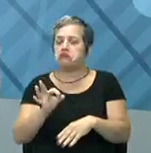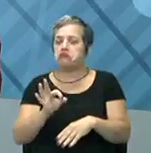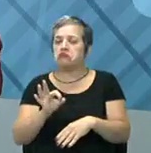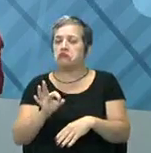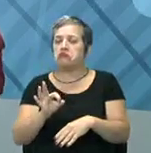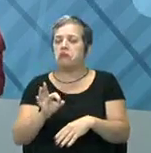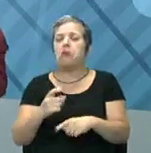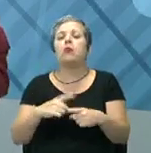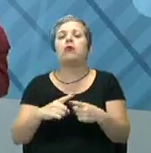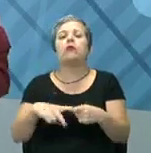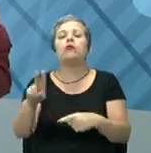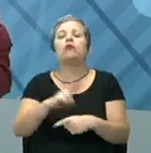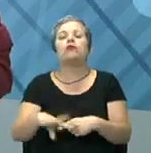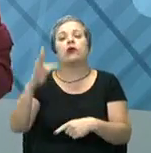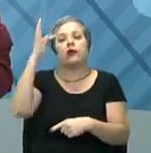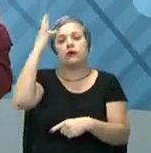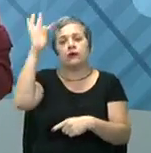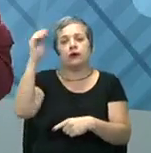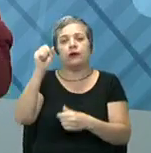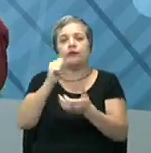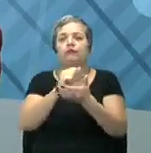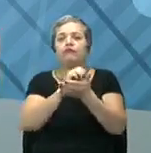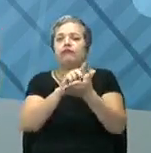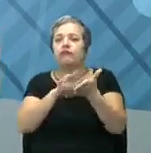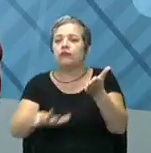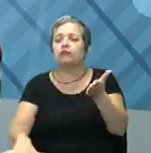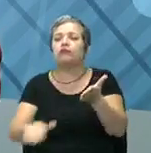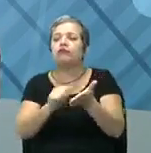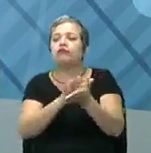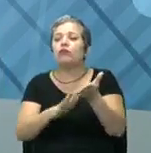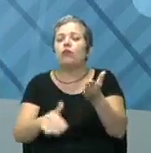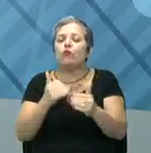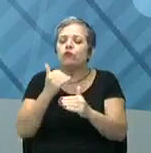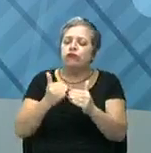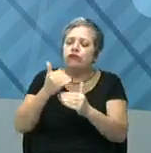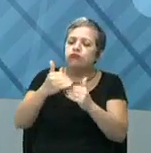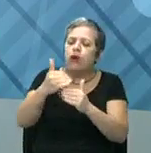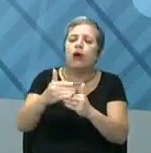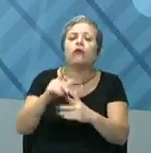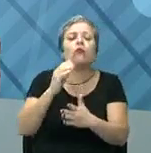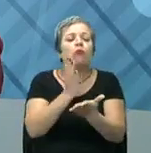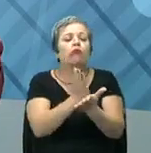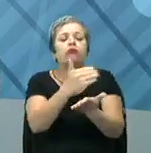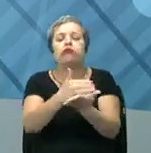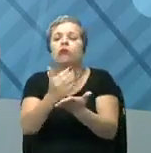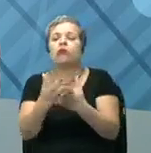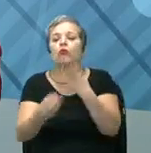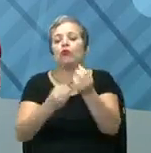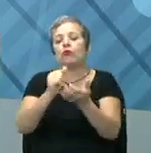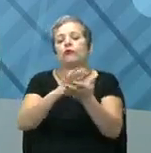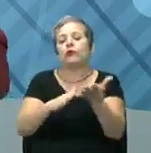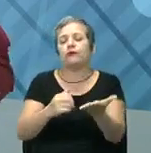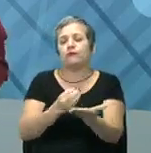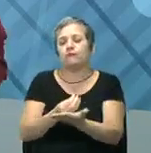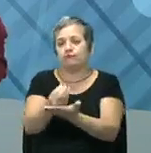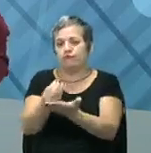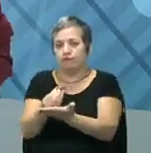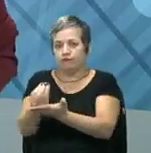melhor forma possível, por que não utilizar a teoria burocrática? O passo a passo, o cada um tem que fazer, de que forma fazer?